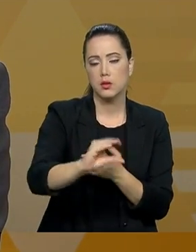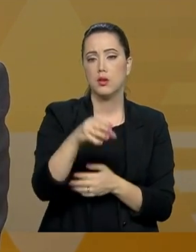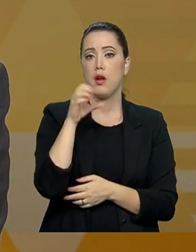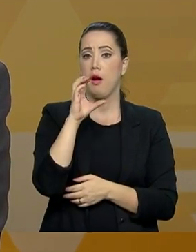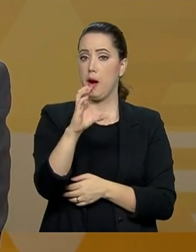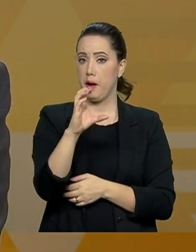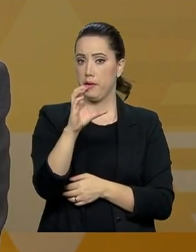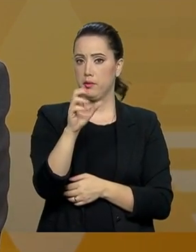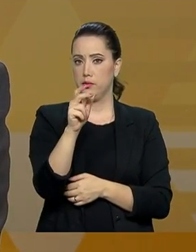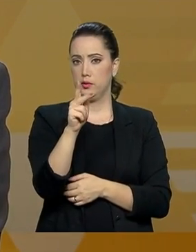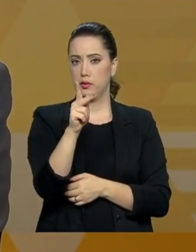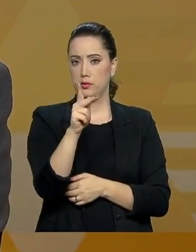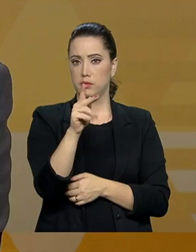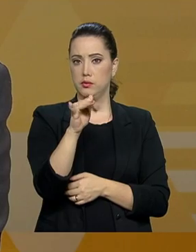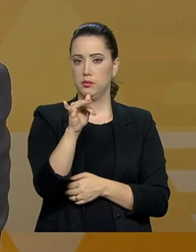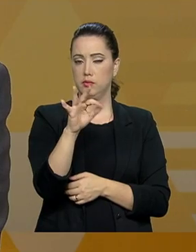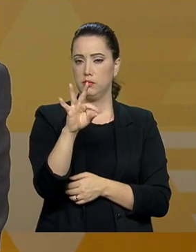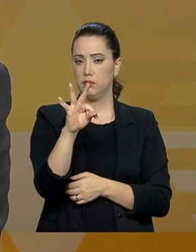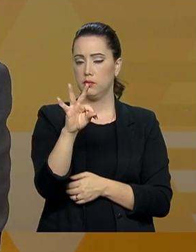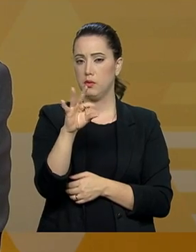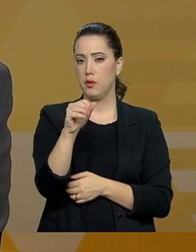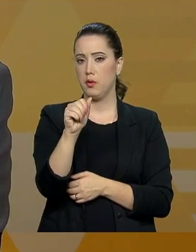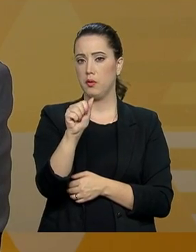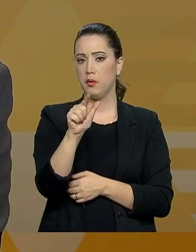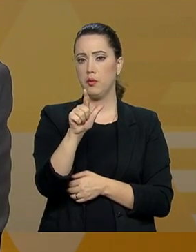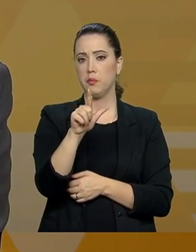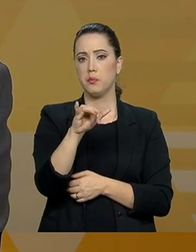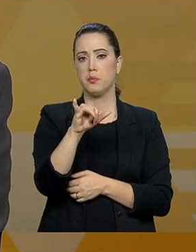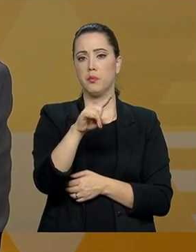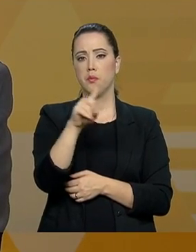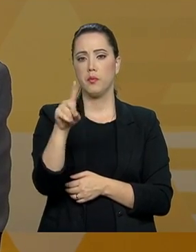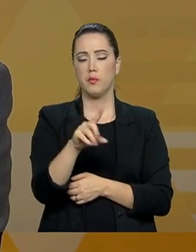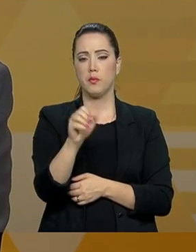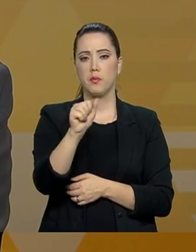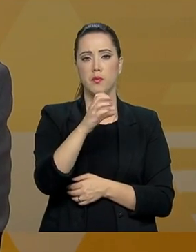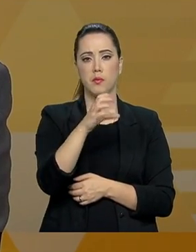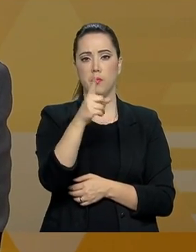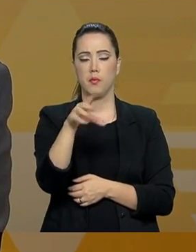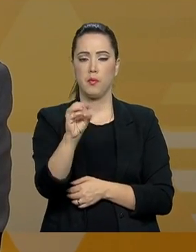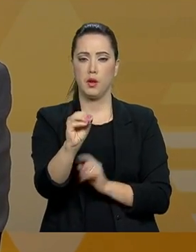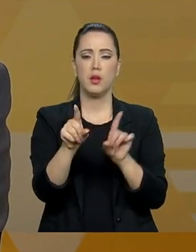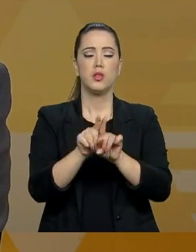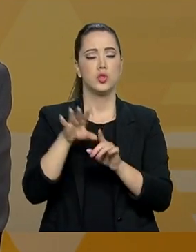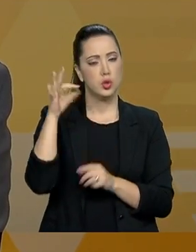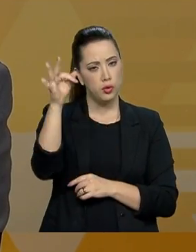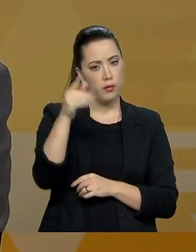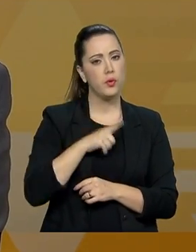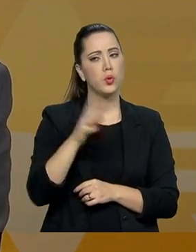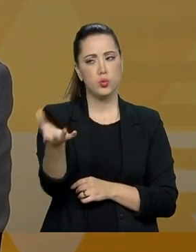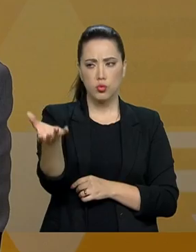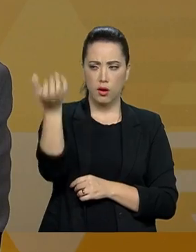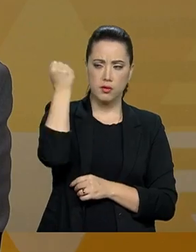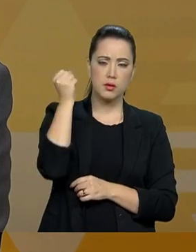capitalização, de que no futuro ele será ressarcido do experimento que ele fez com as correções devidas.